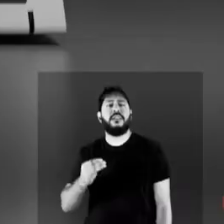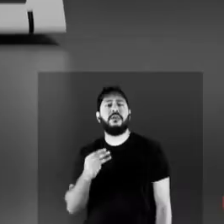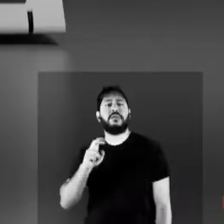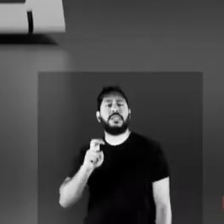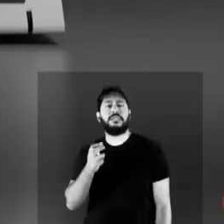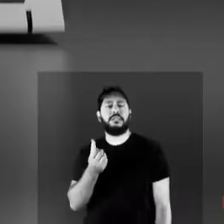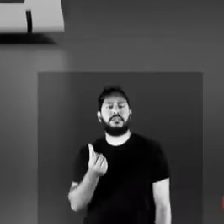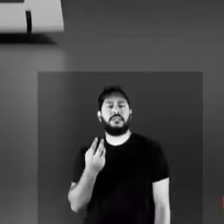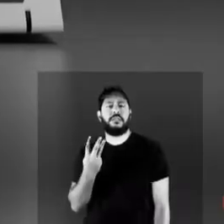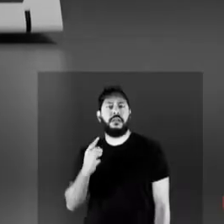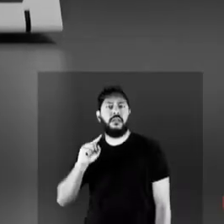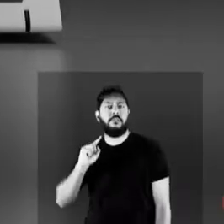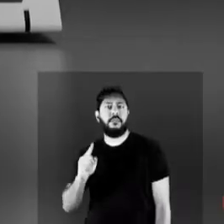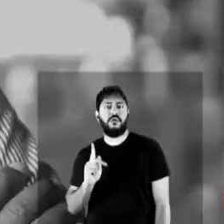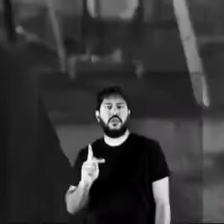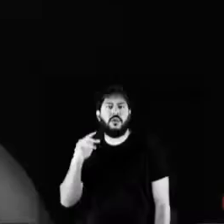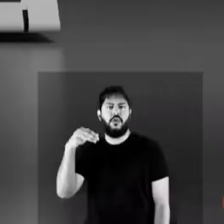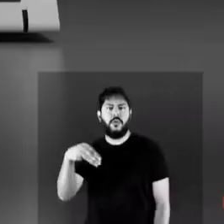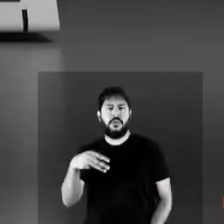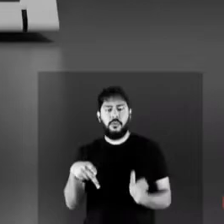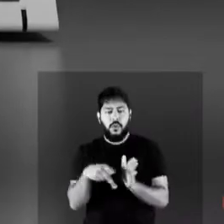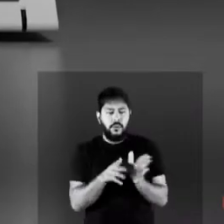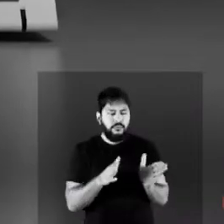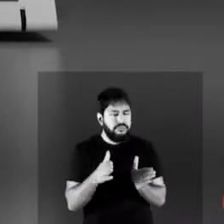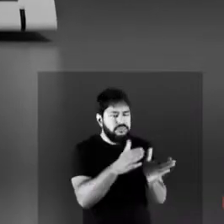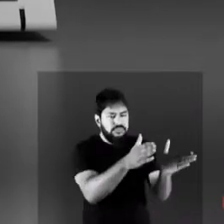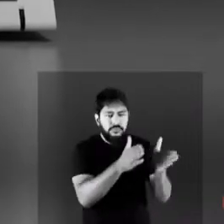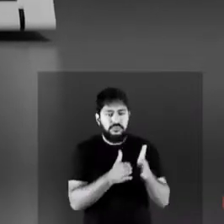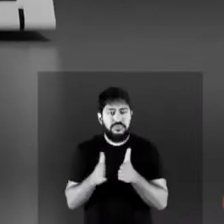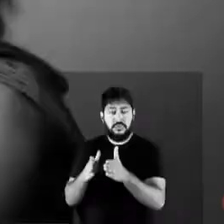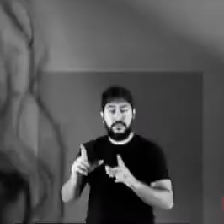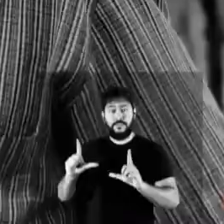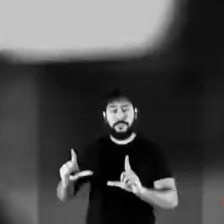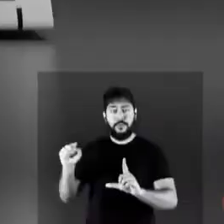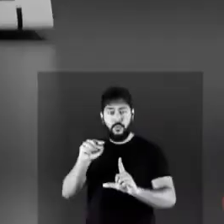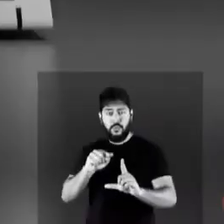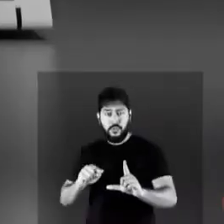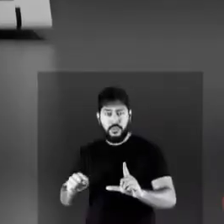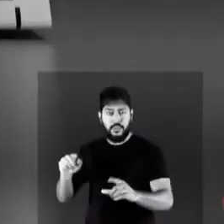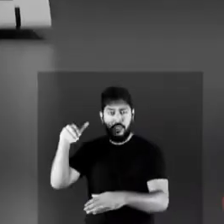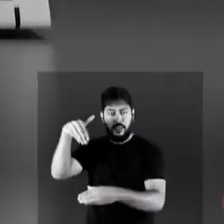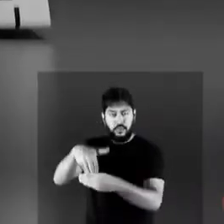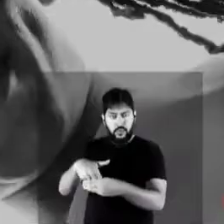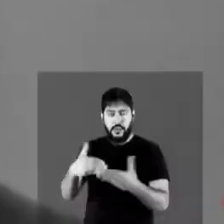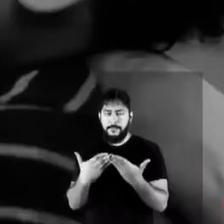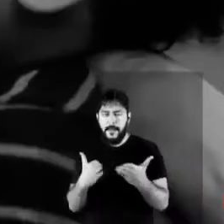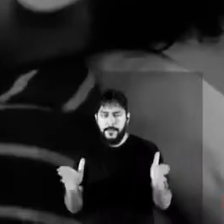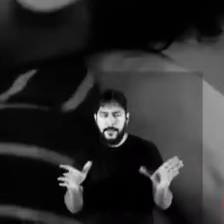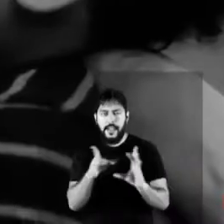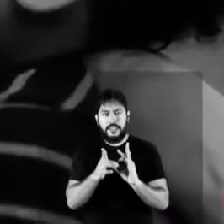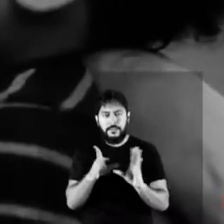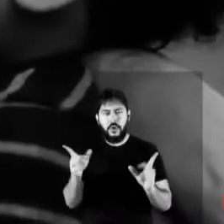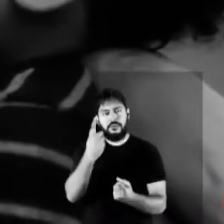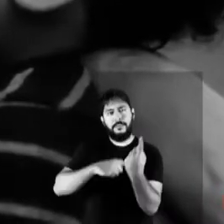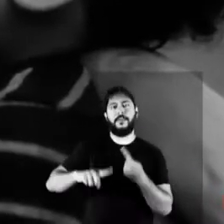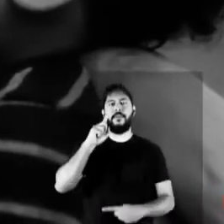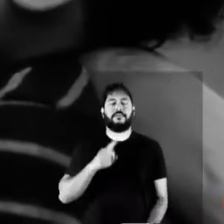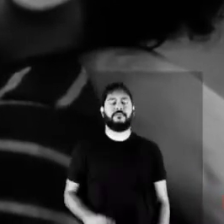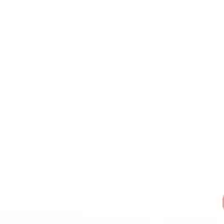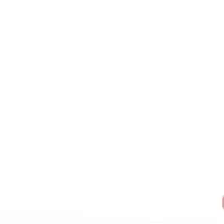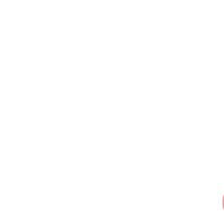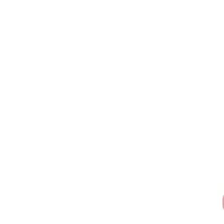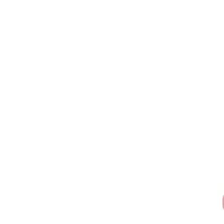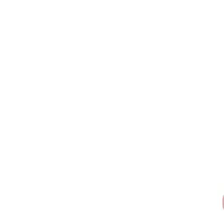contra a fraude eleitoral. Ela é um caminho e a democracia é a estrada.